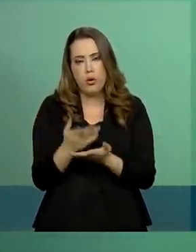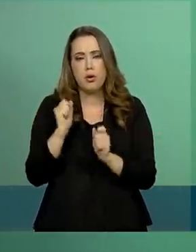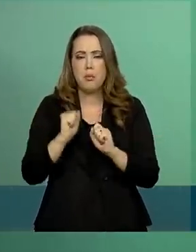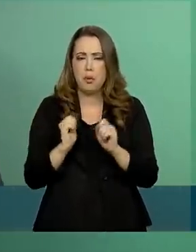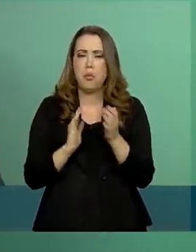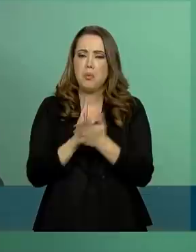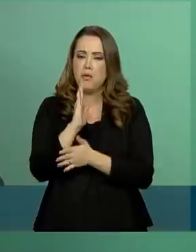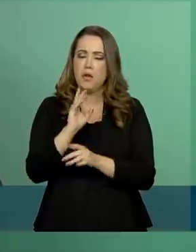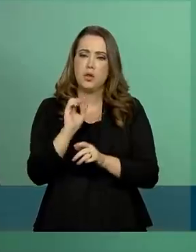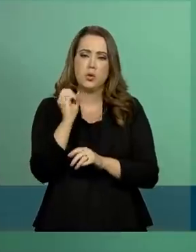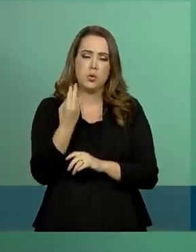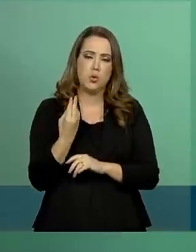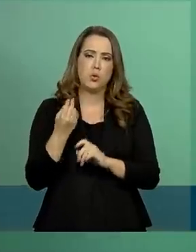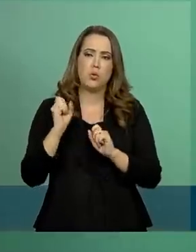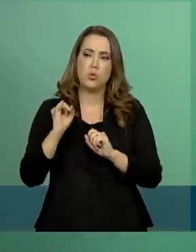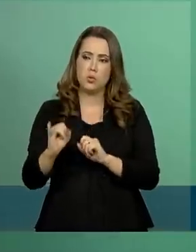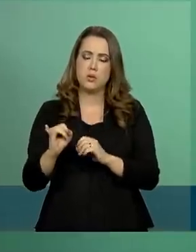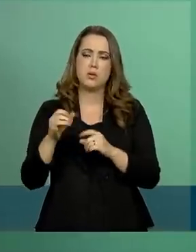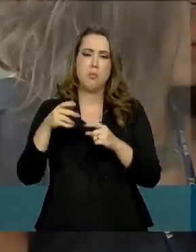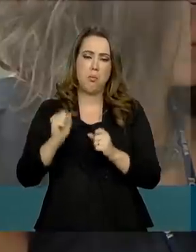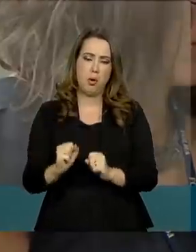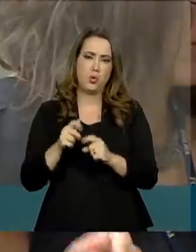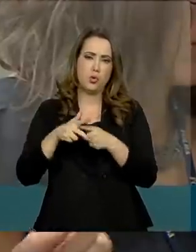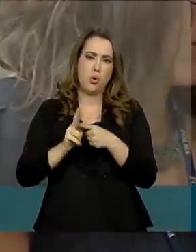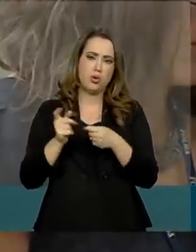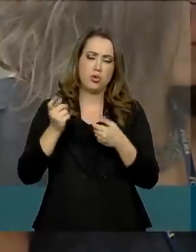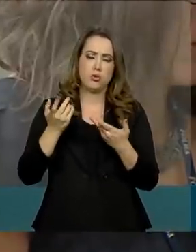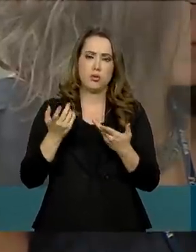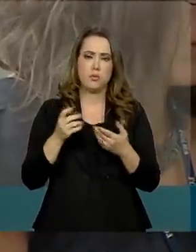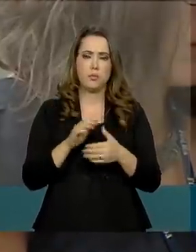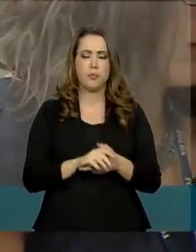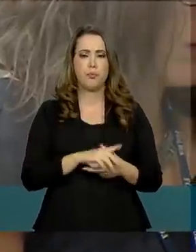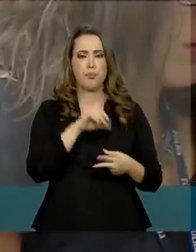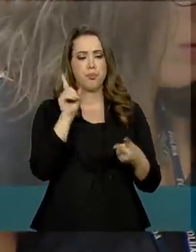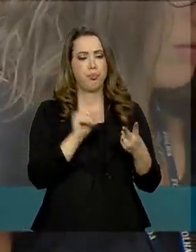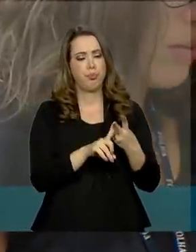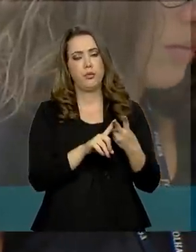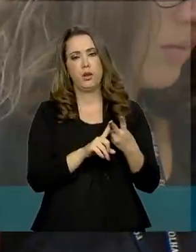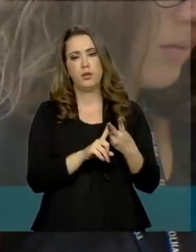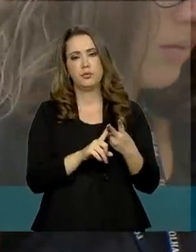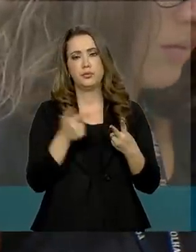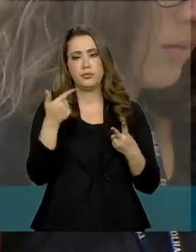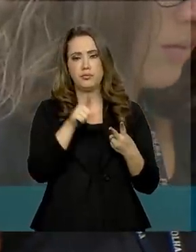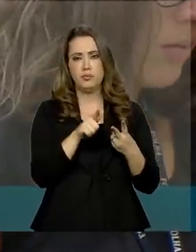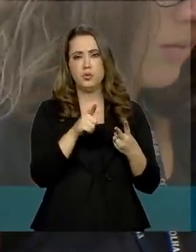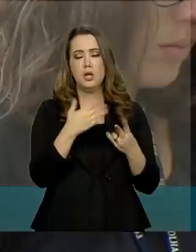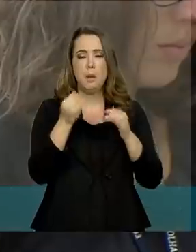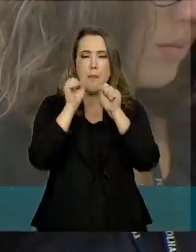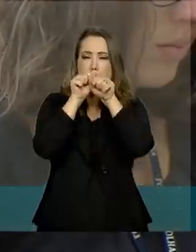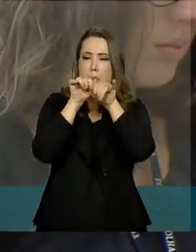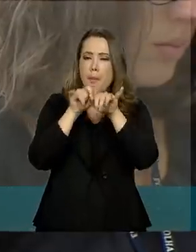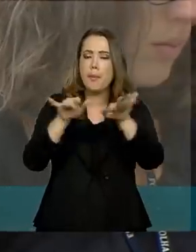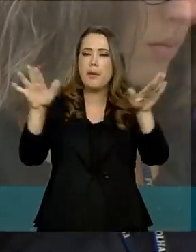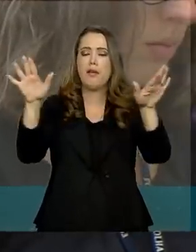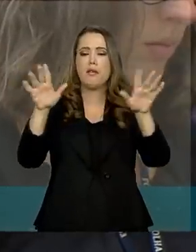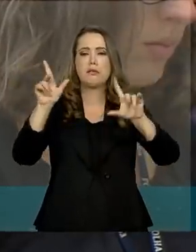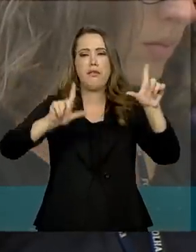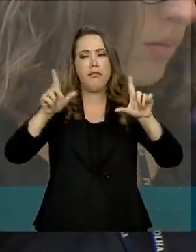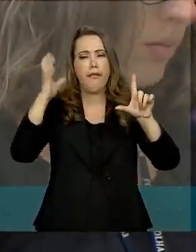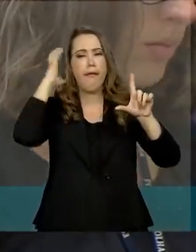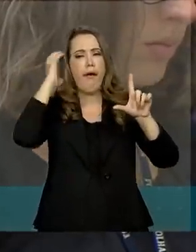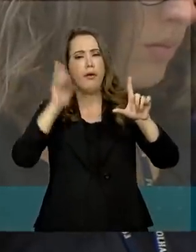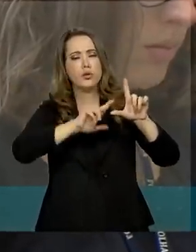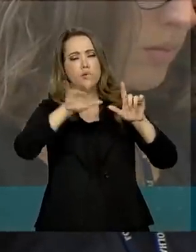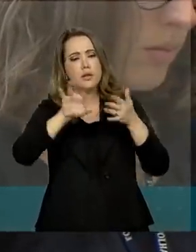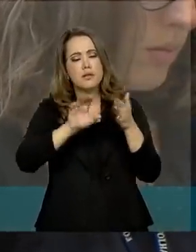ou, eventualmente, retificada. Minha outra questão é em relação às propagandas das estatais. No final de